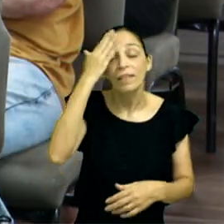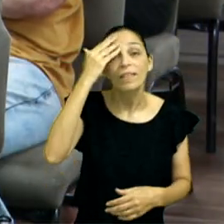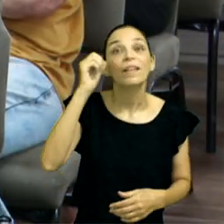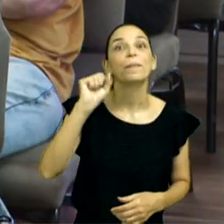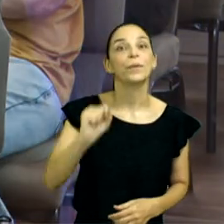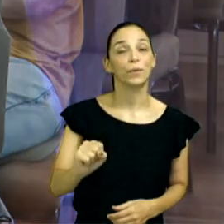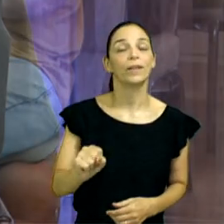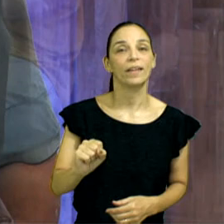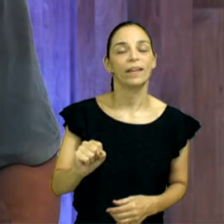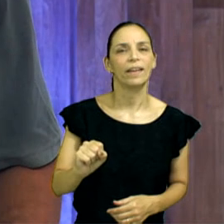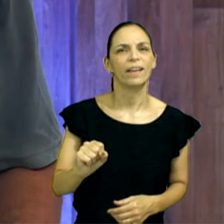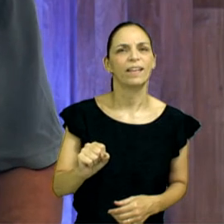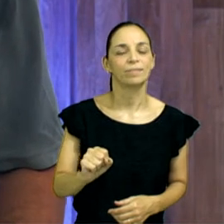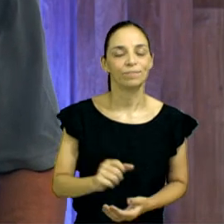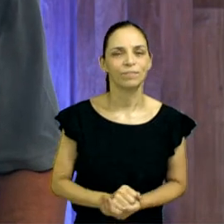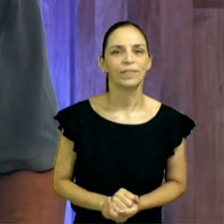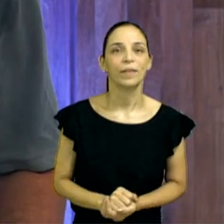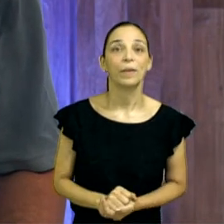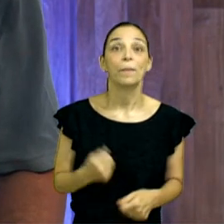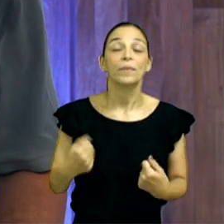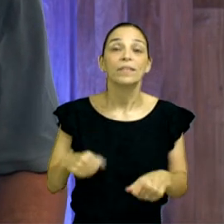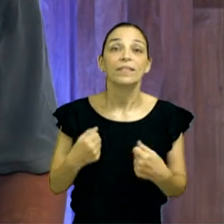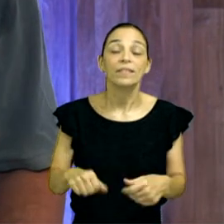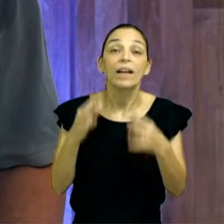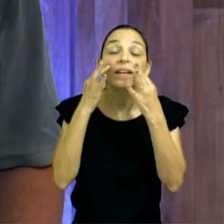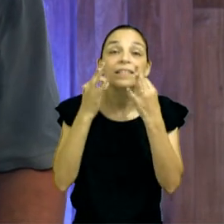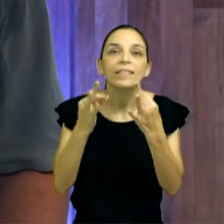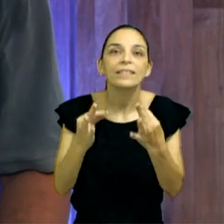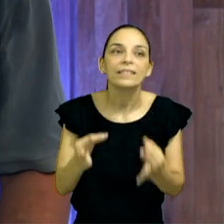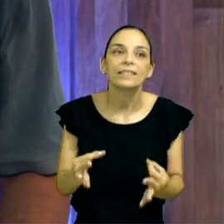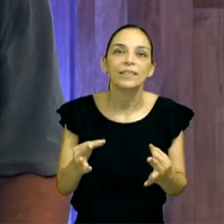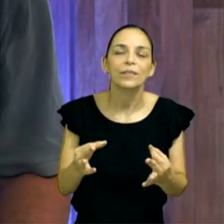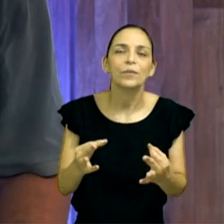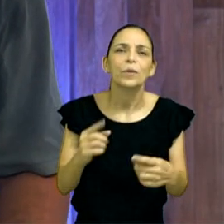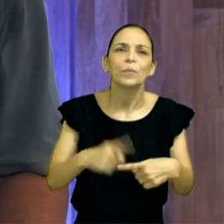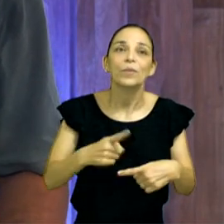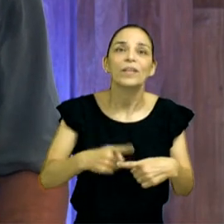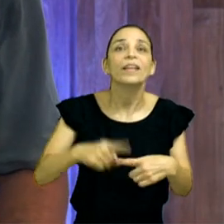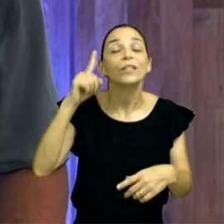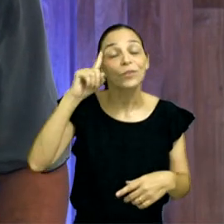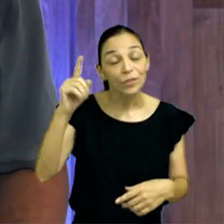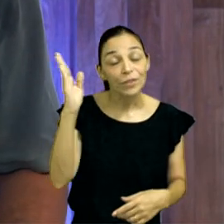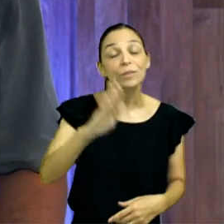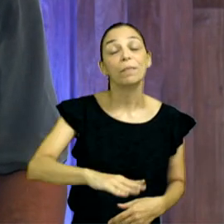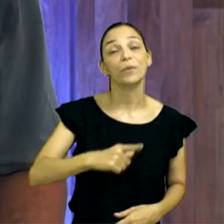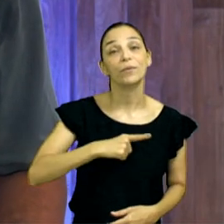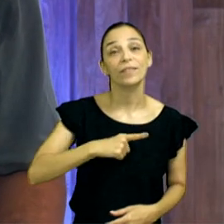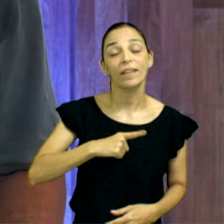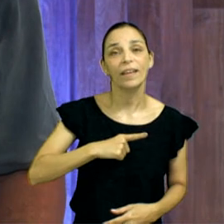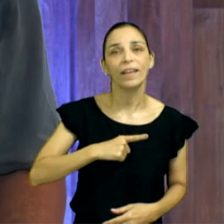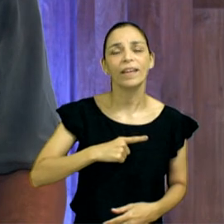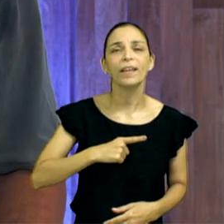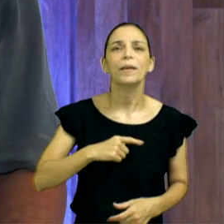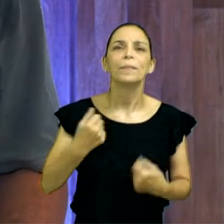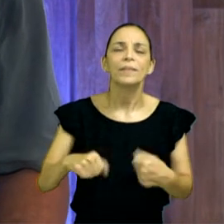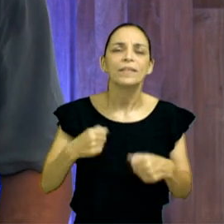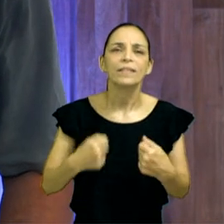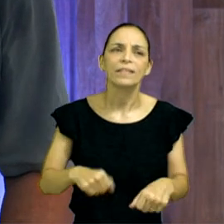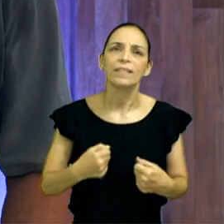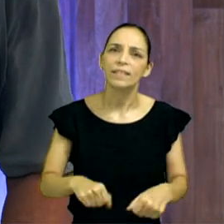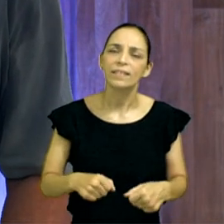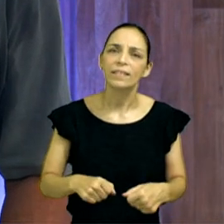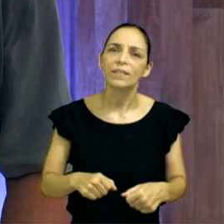tempo, por quantos dias são maus. Pelo que não sejais insensatos, mas entendei